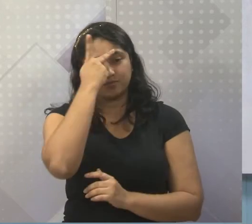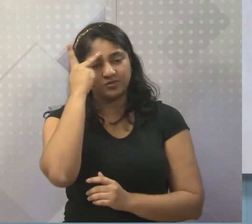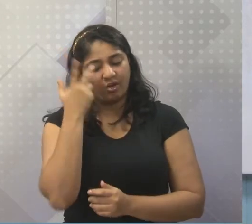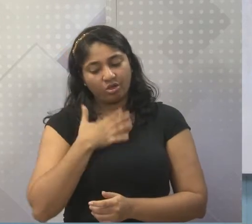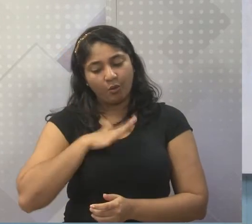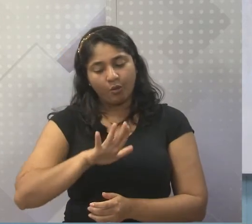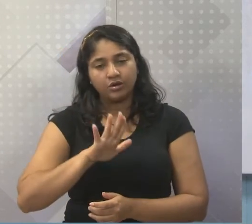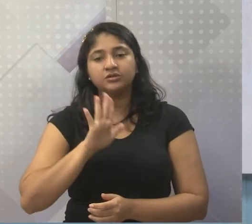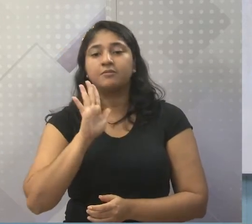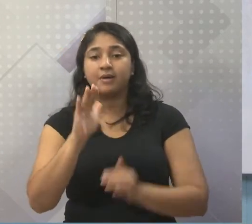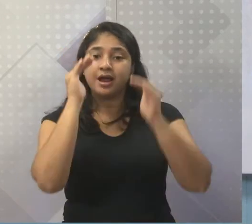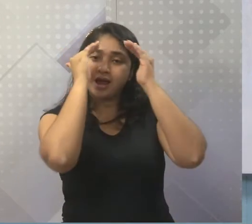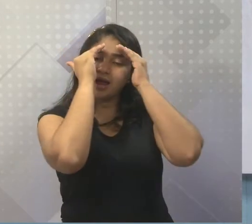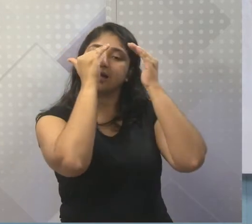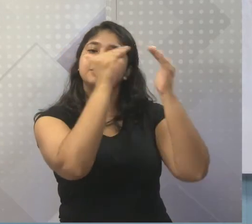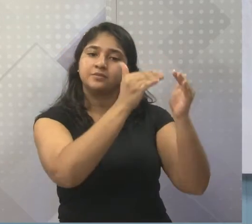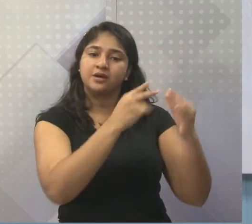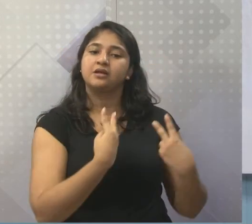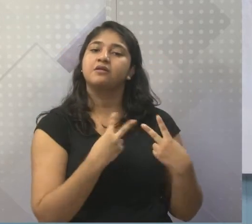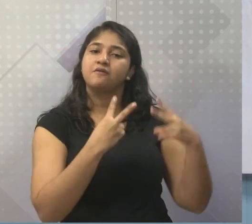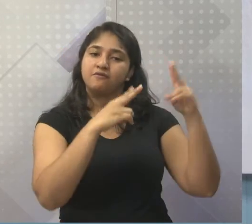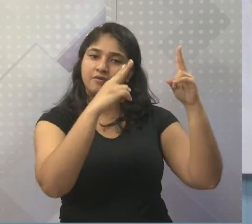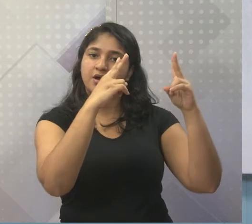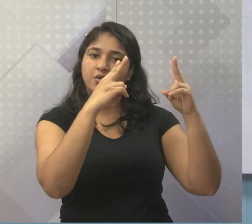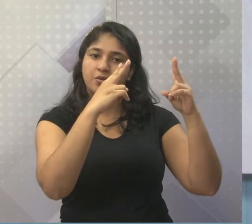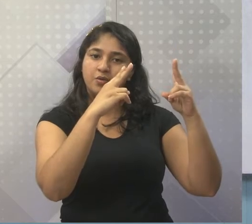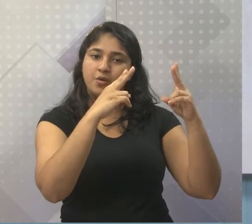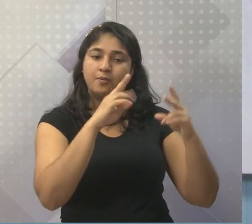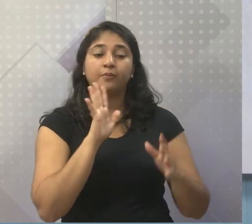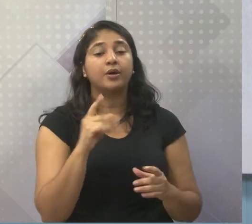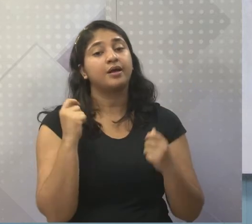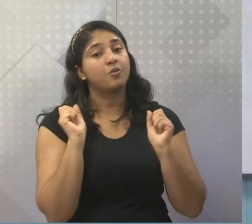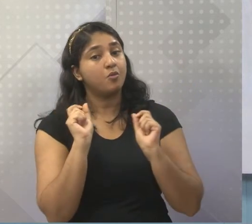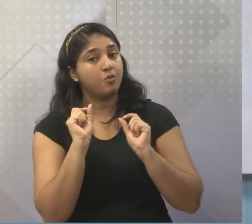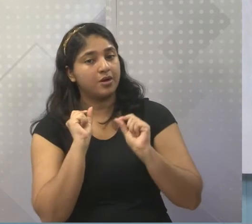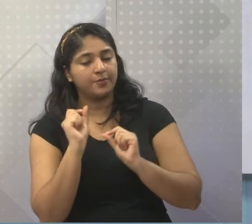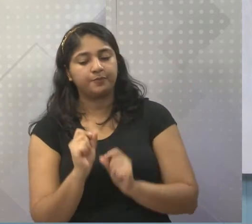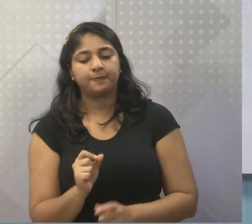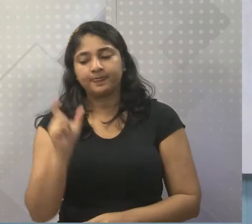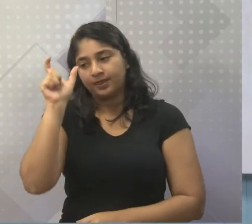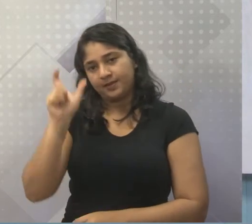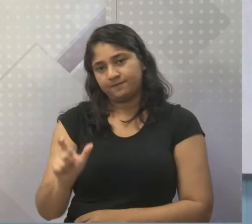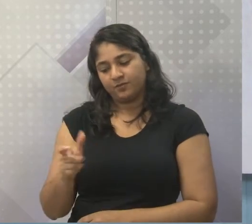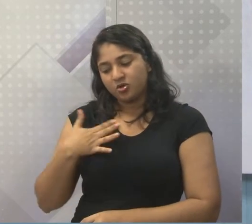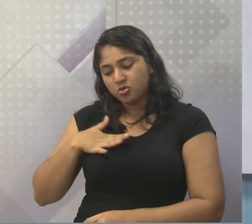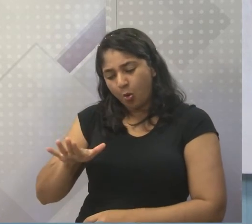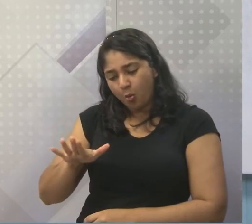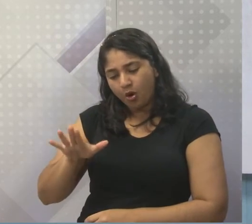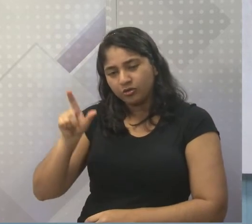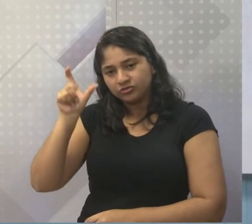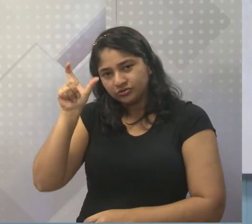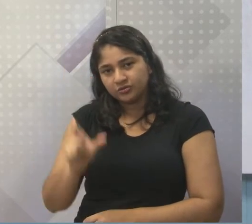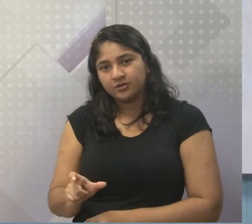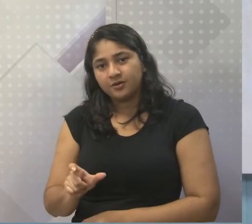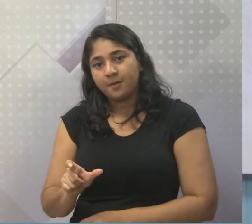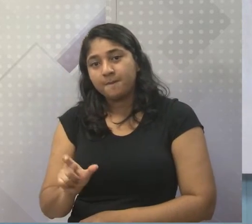respeita e valoriza. E é isso que a gente tem que fazer. Eu posso não gostar de alguém, você pode até não gostar de mim, né?